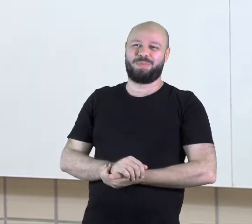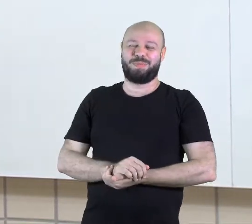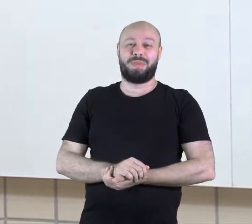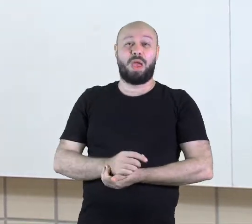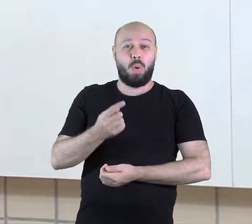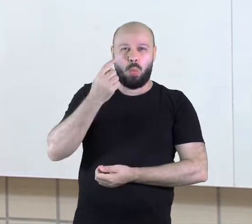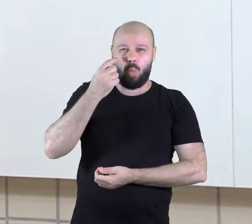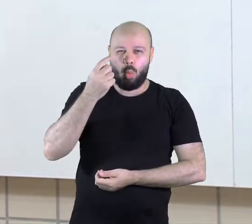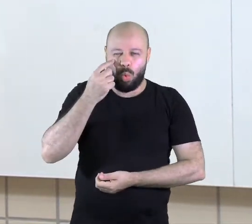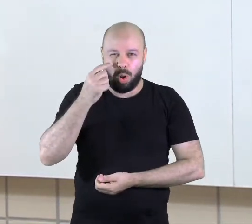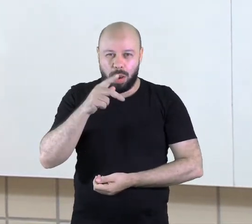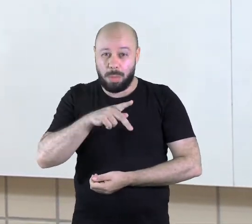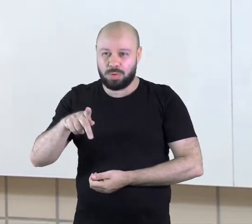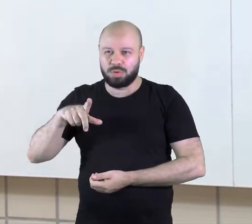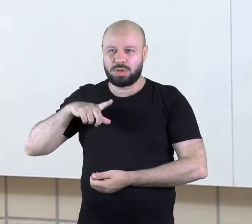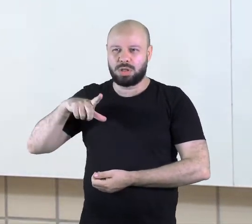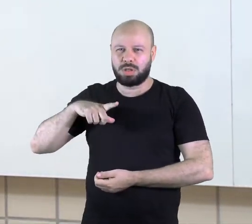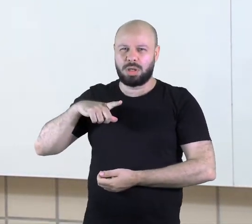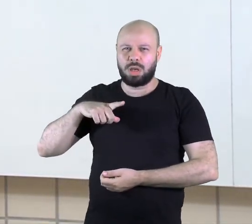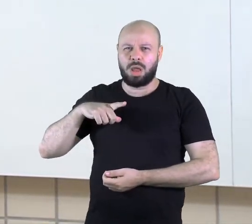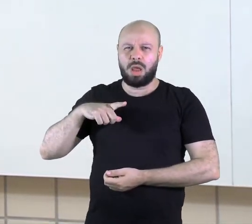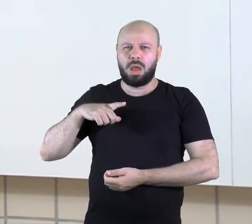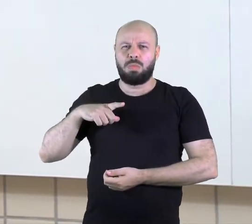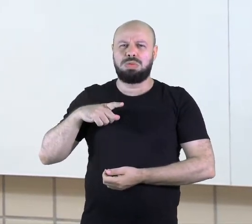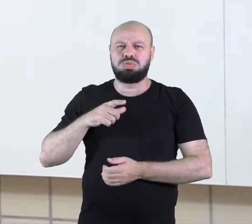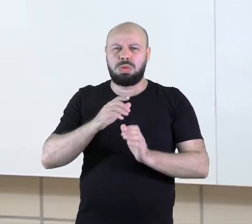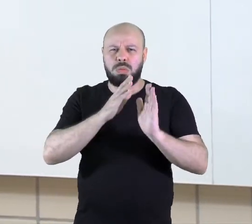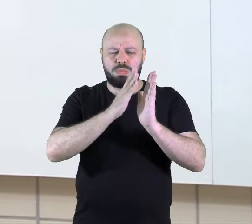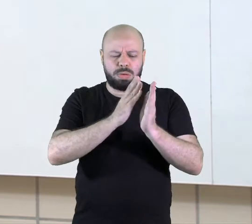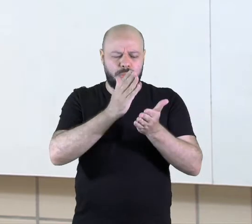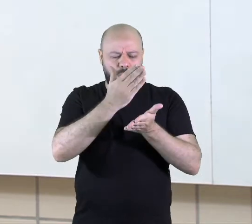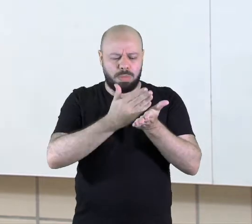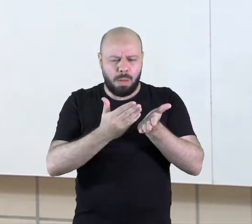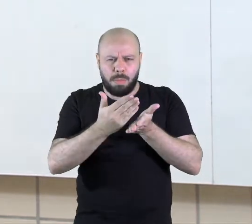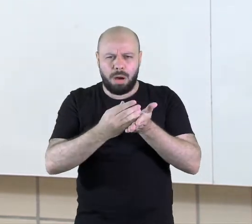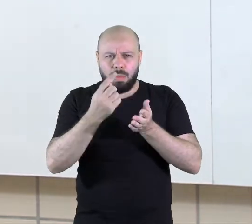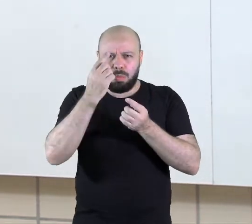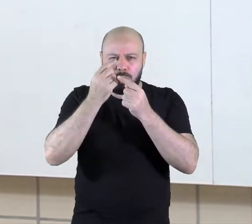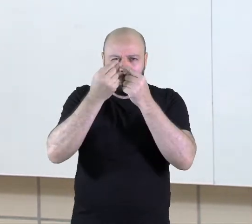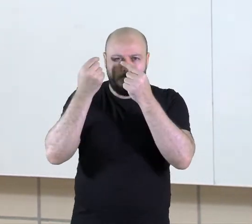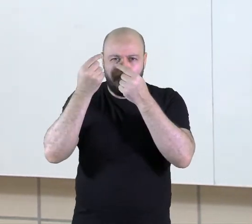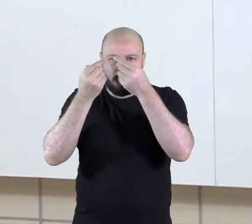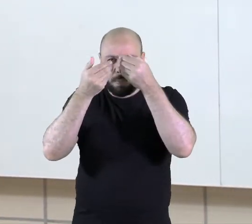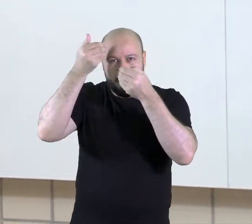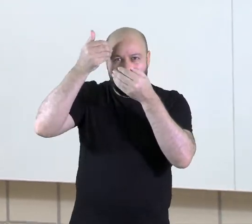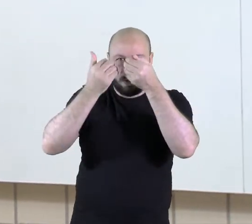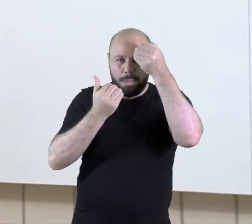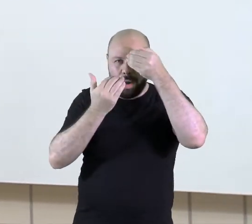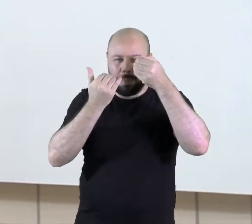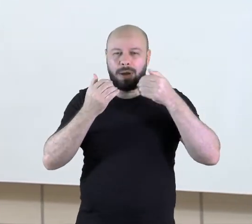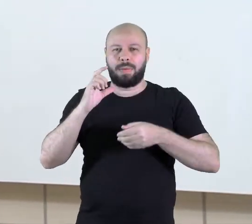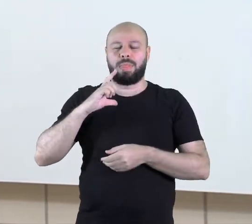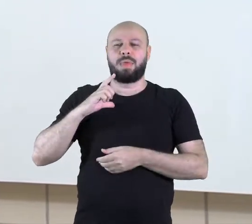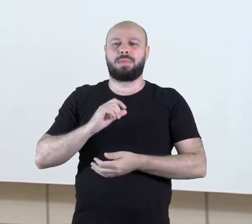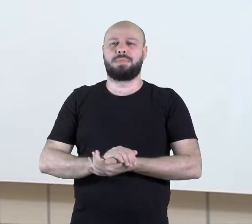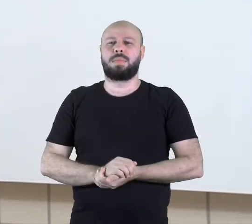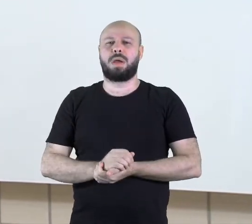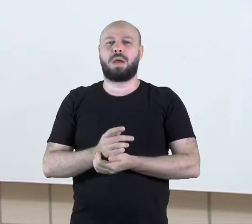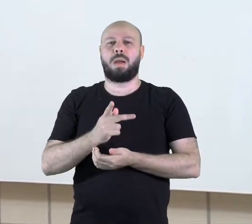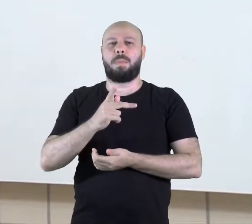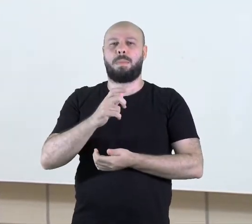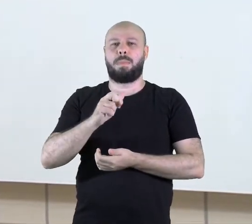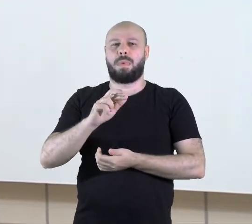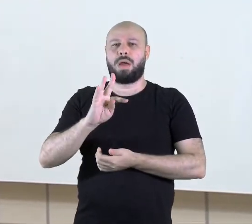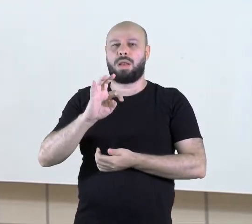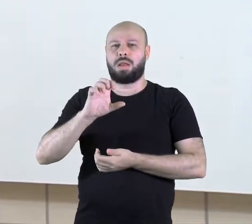professora, ele tem partes. Vamos ver que partes são essas? São partes